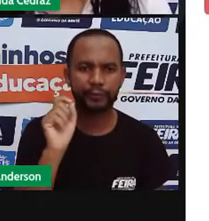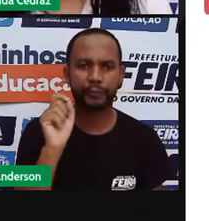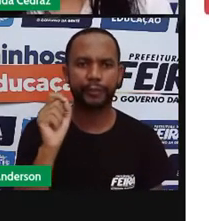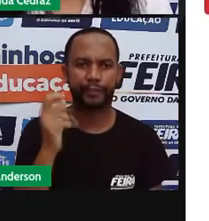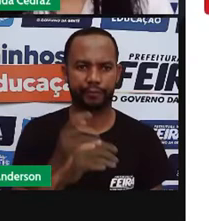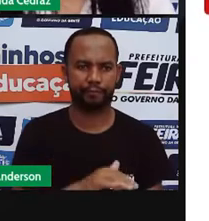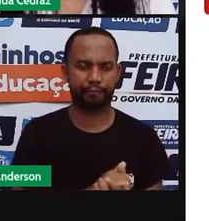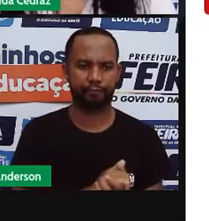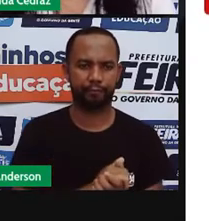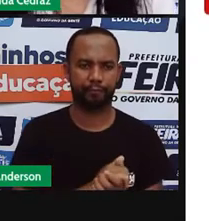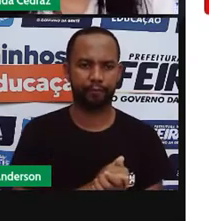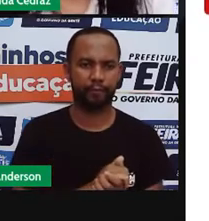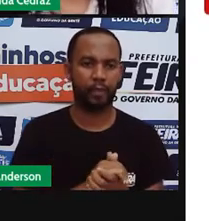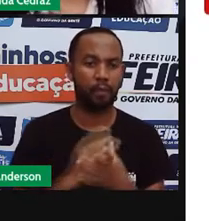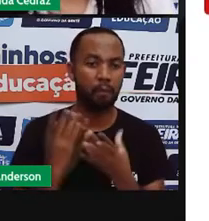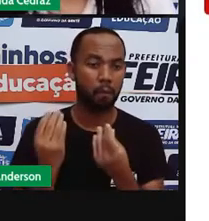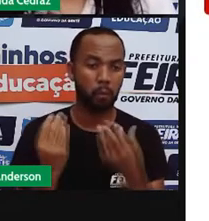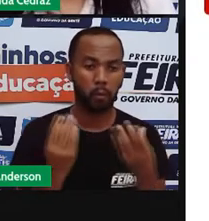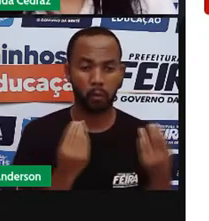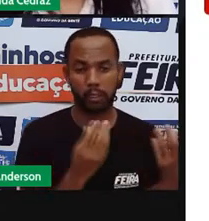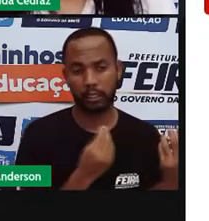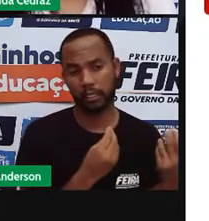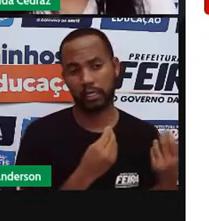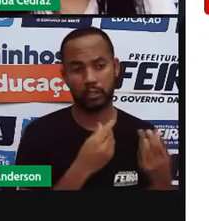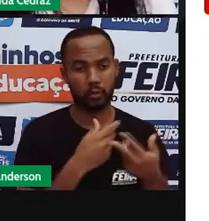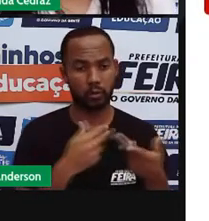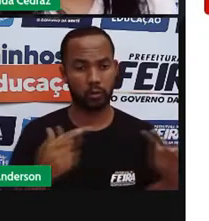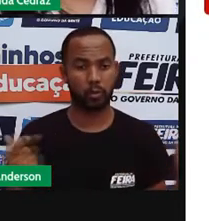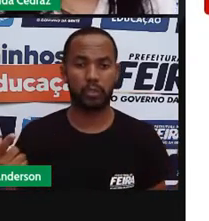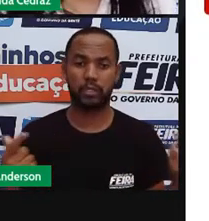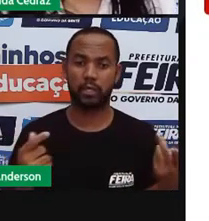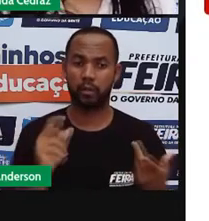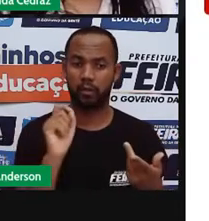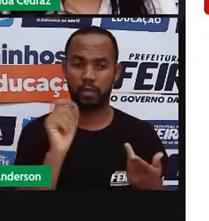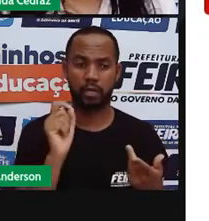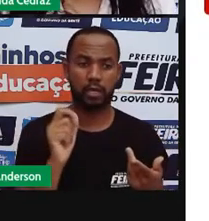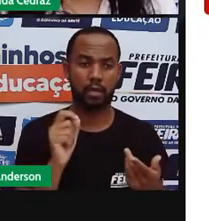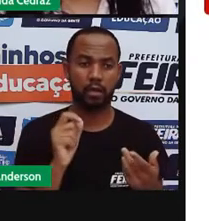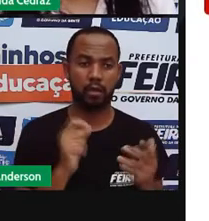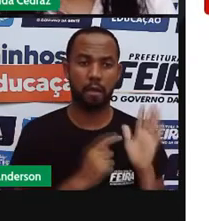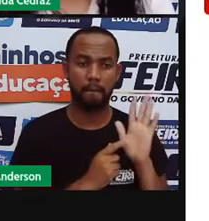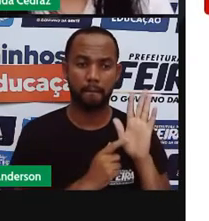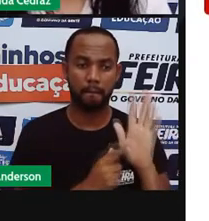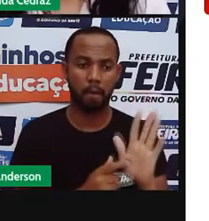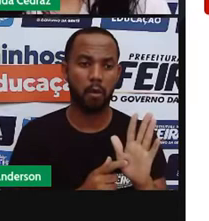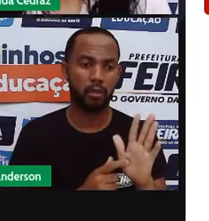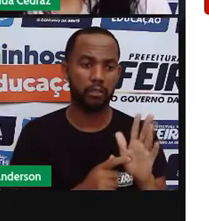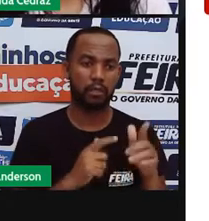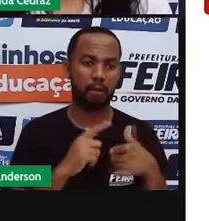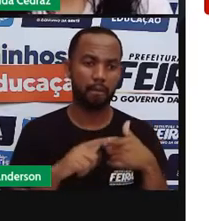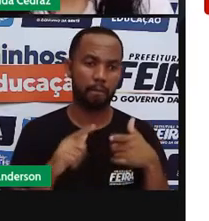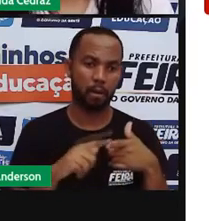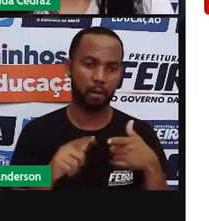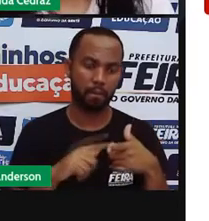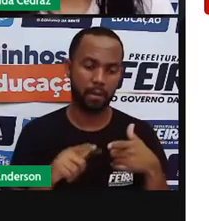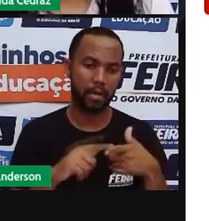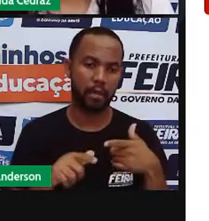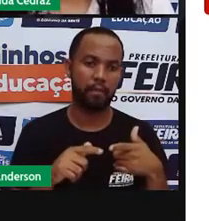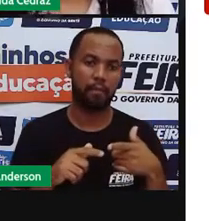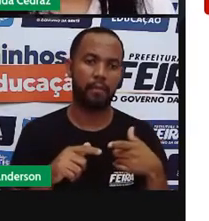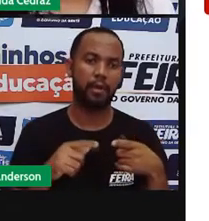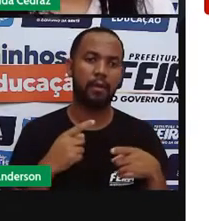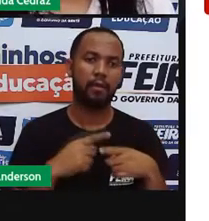você. Muitos produtos eletrônicos apresentam defeito porque as pessoas